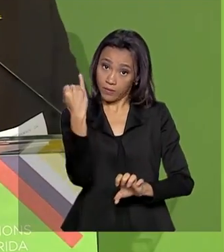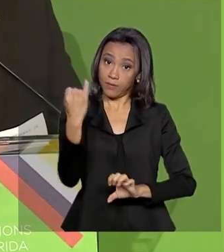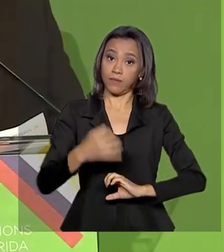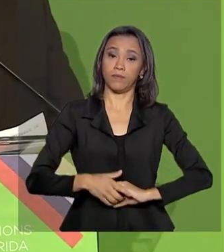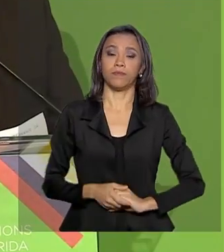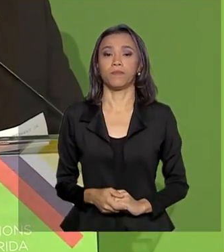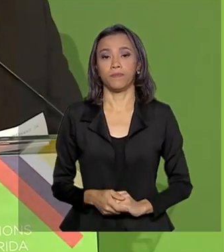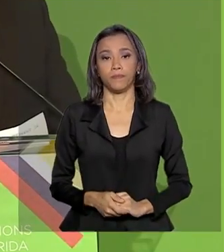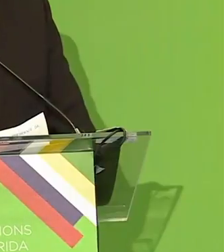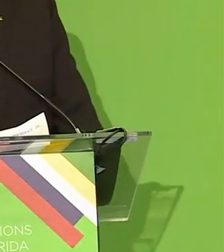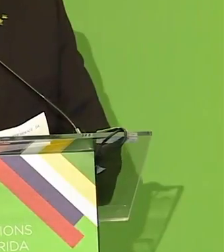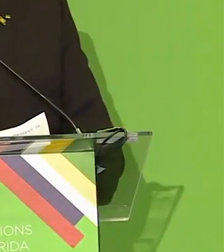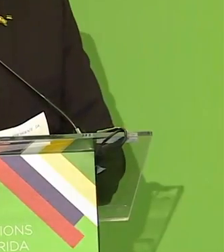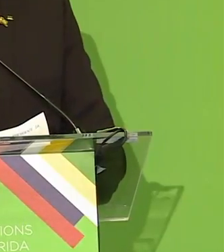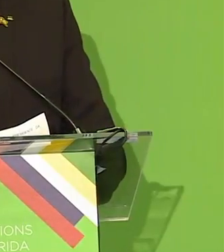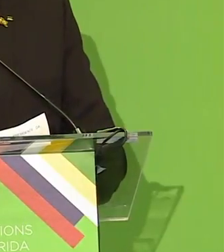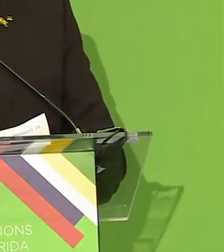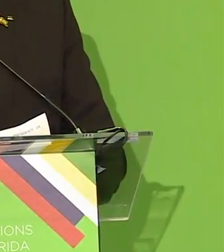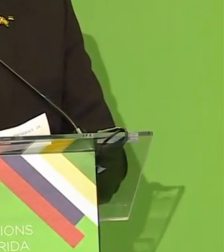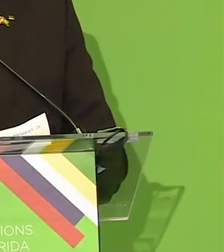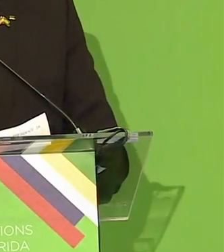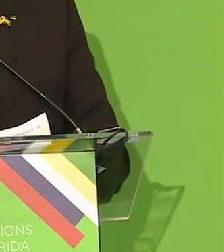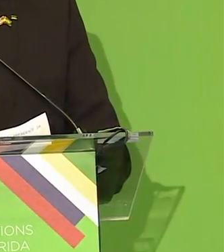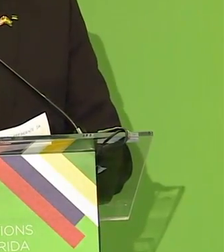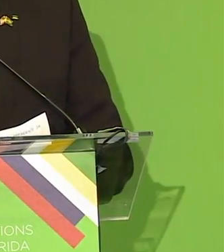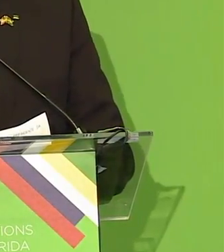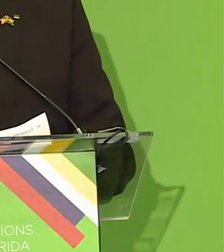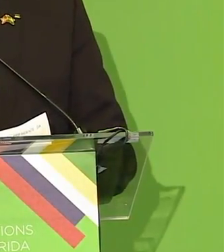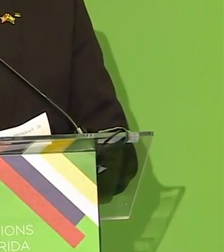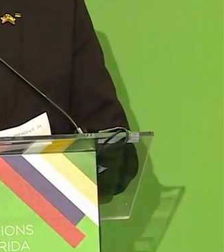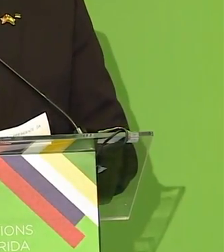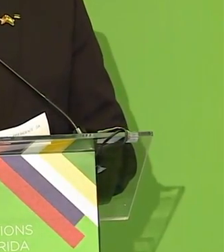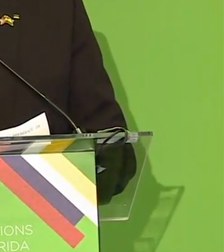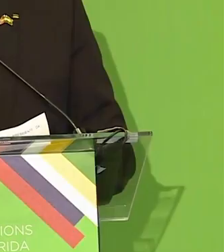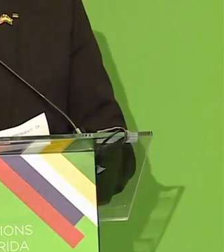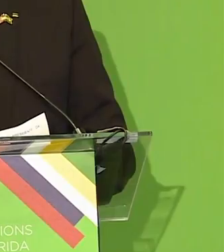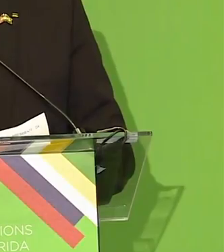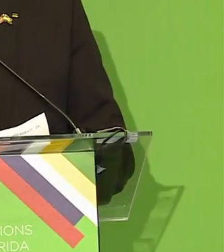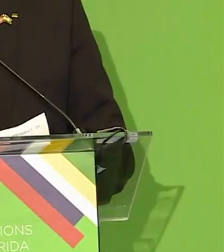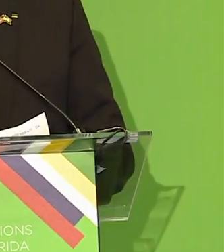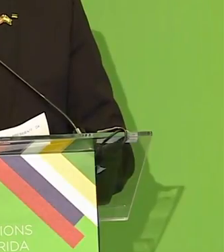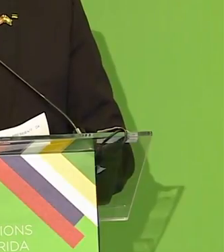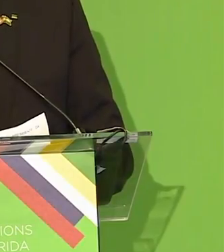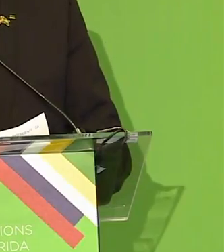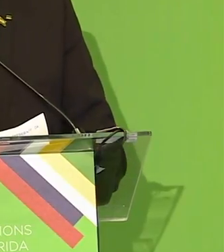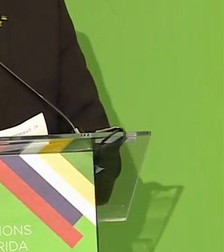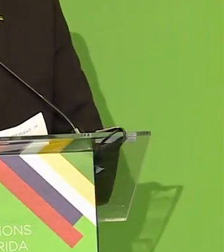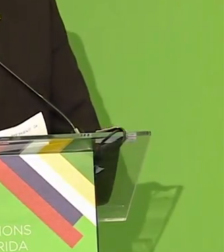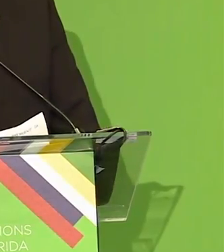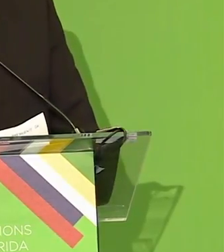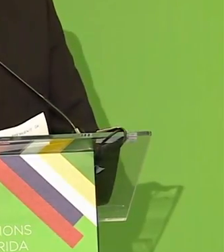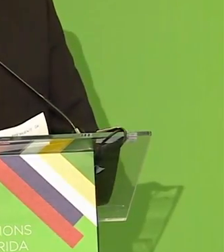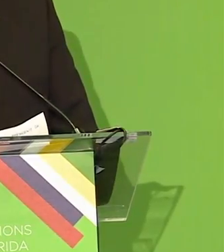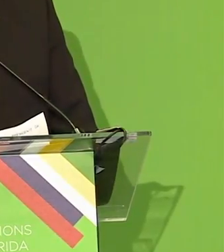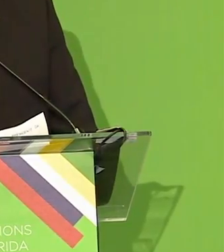pode continuar sendo um dos países mais difíceis para se fazer negócio. Queremos simplificar,